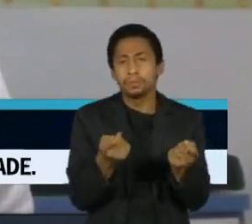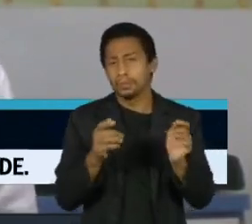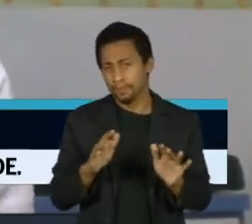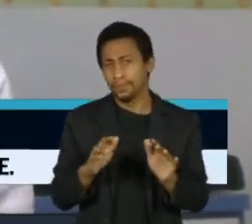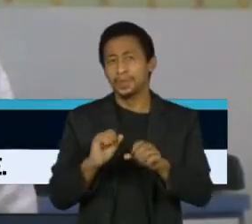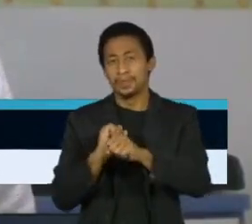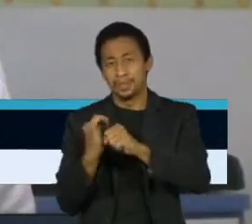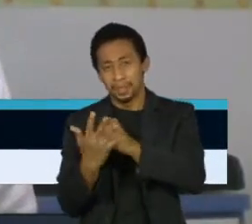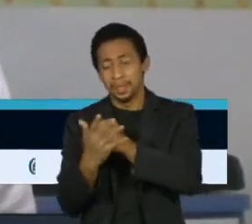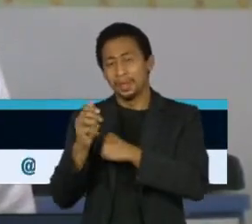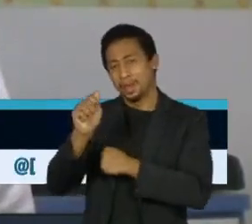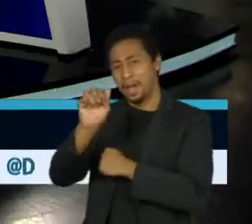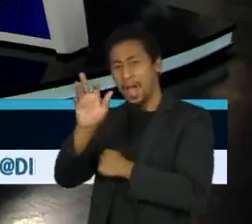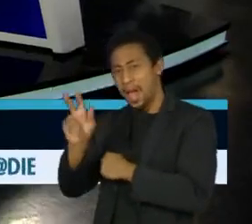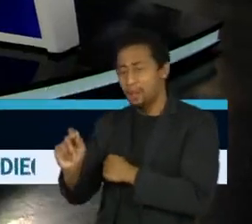variante vinda de qualquer país. E